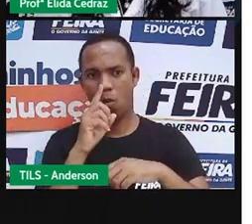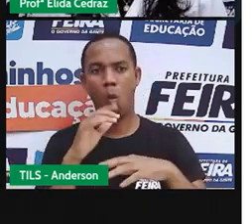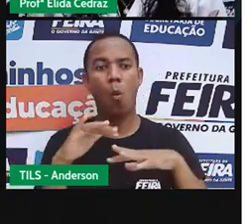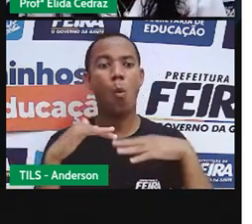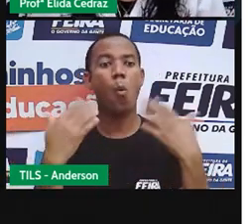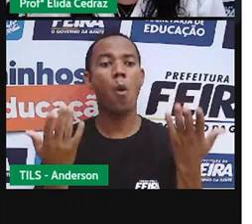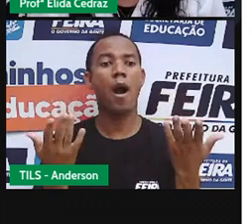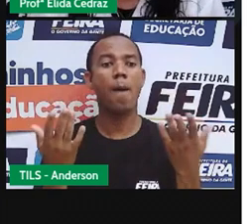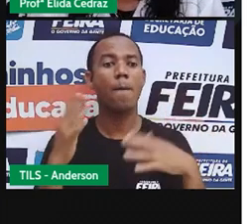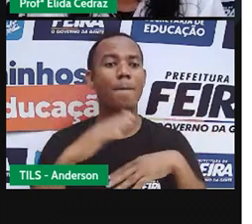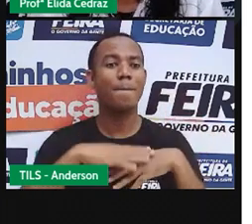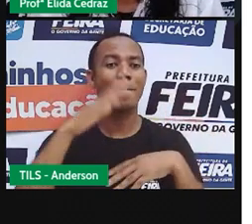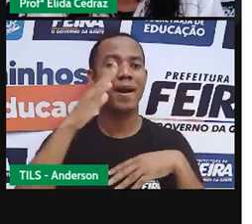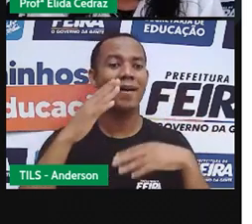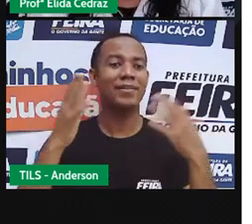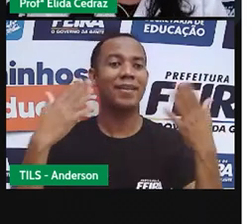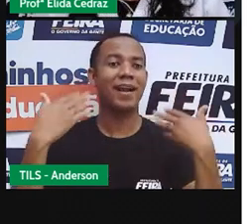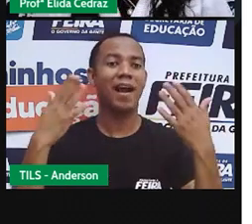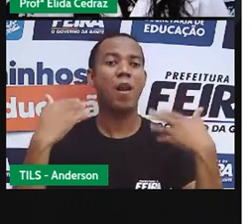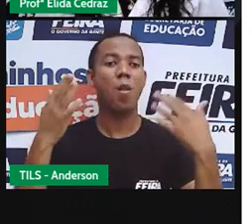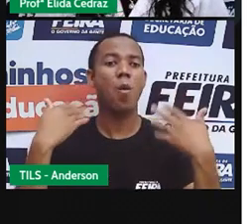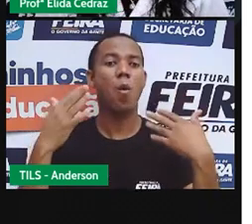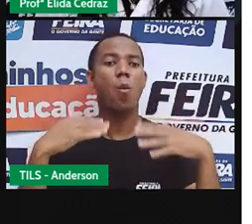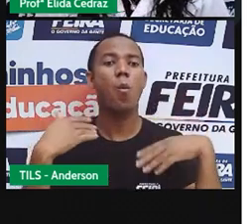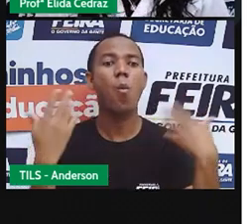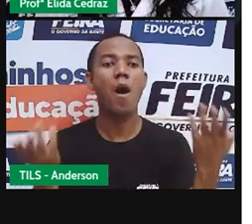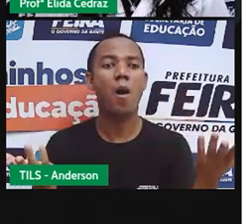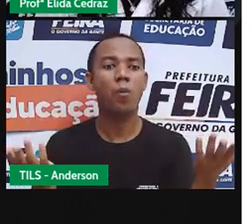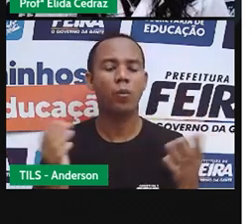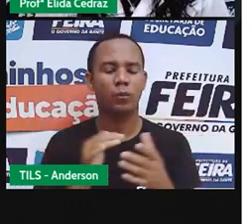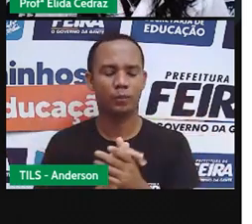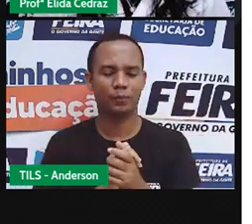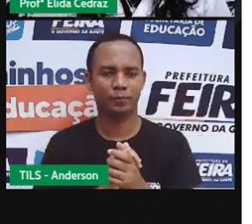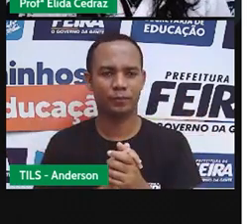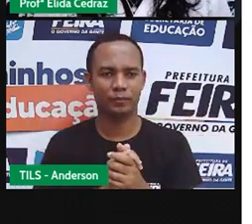bonés armazena mais calor?